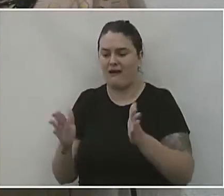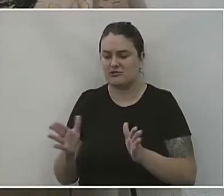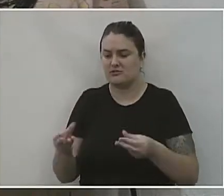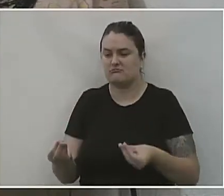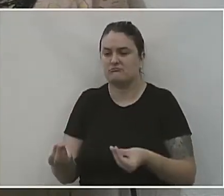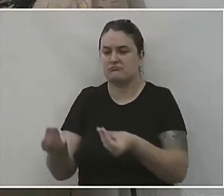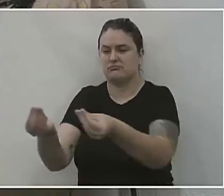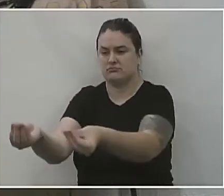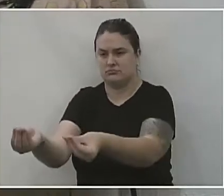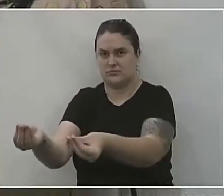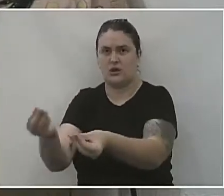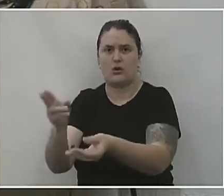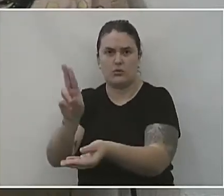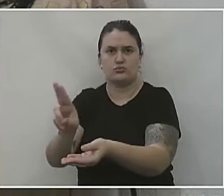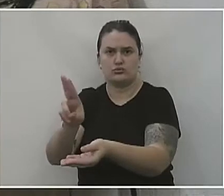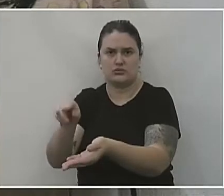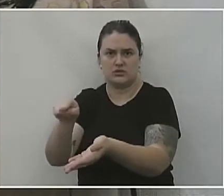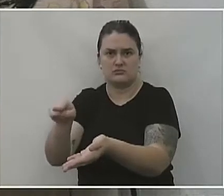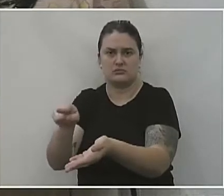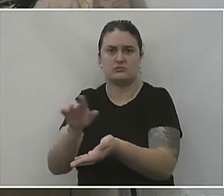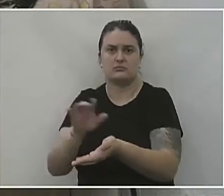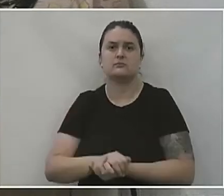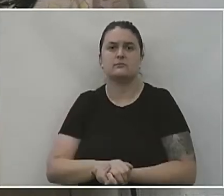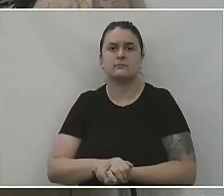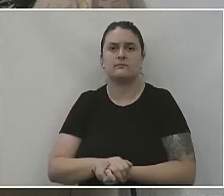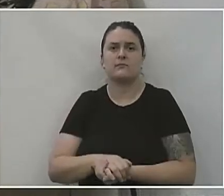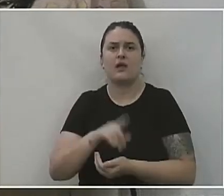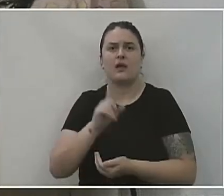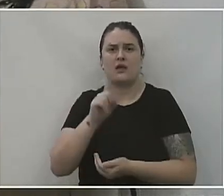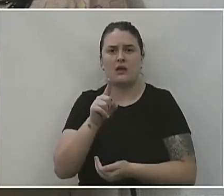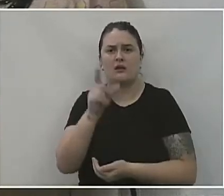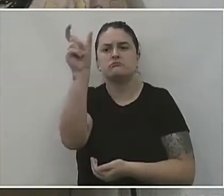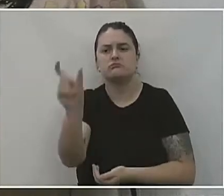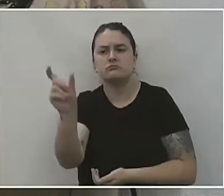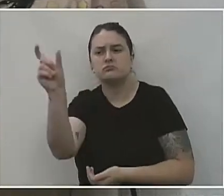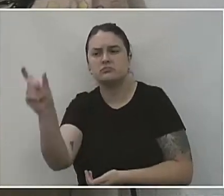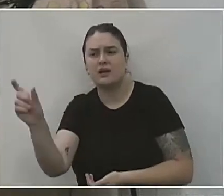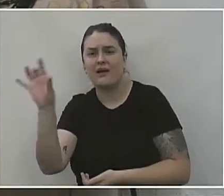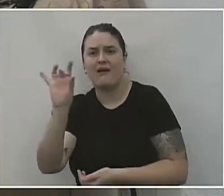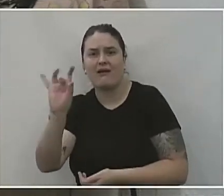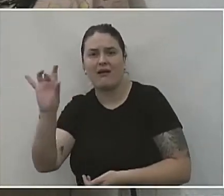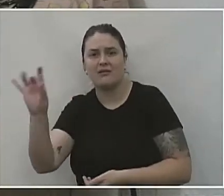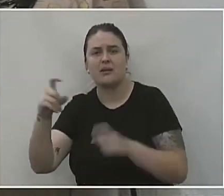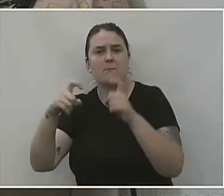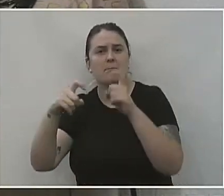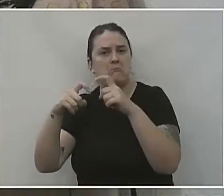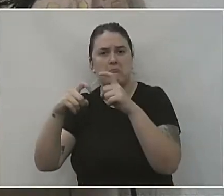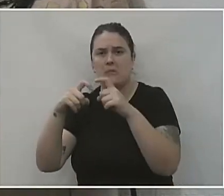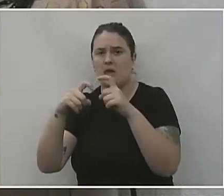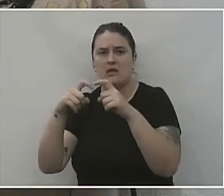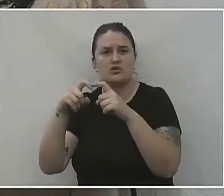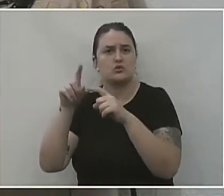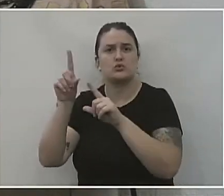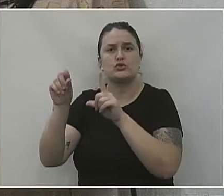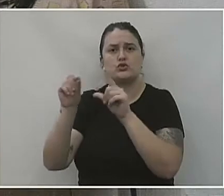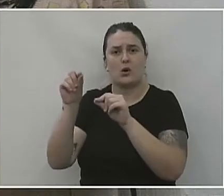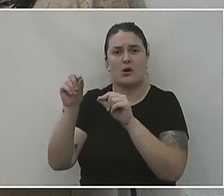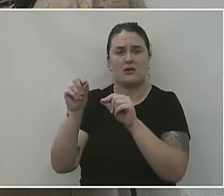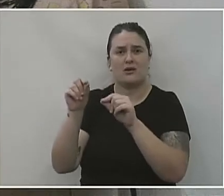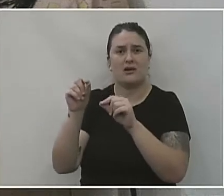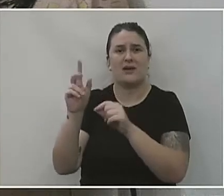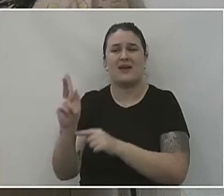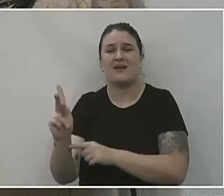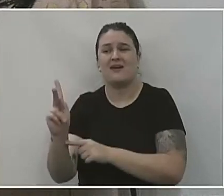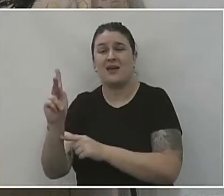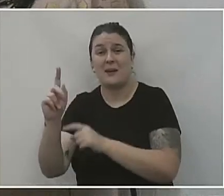fechada para o paciente e tá, tome isso aqui, é tudo individualizado. O médico tem total poder, é a critério do